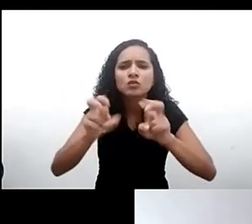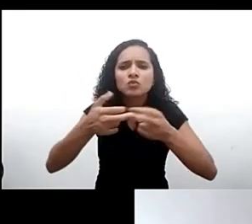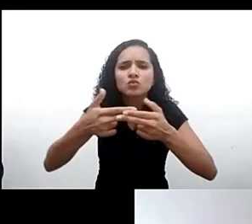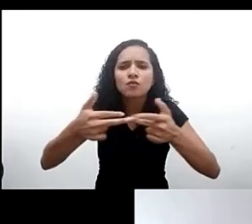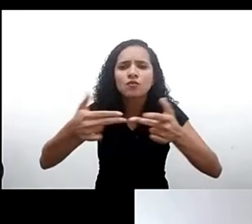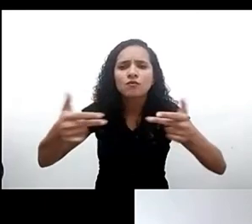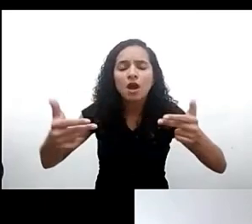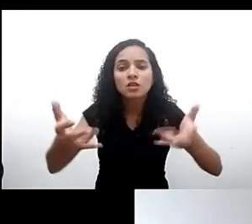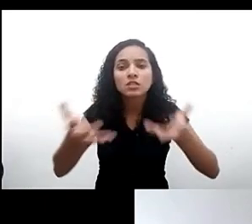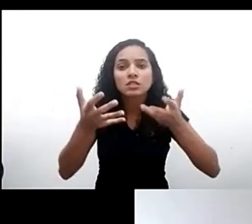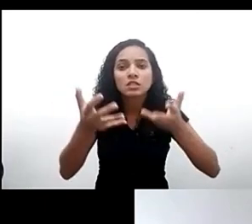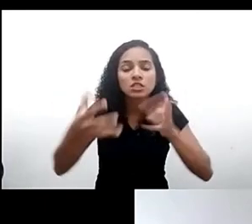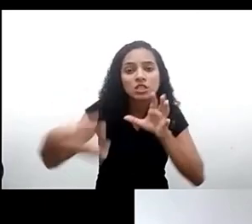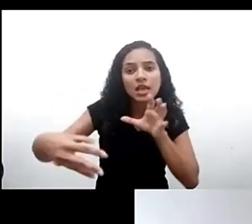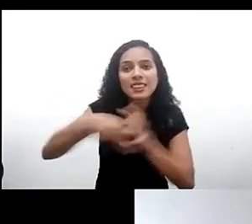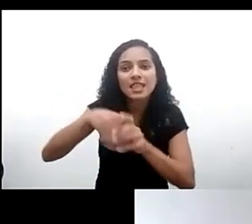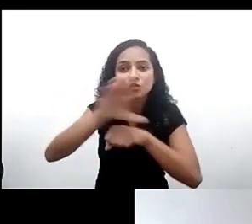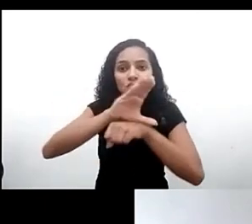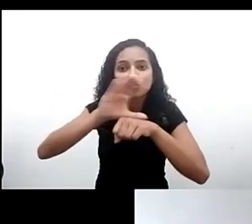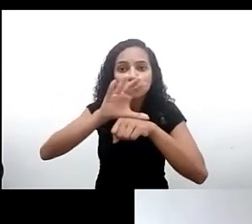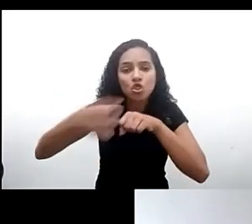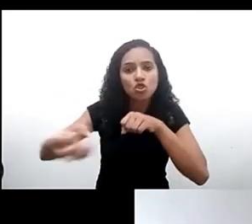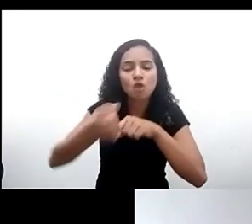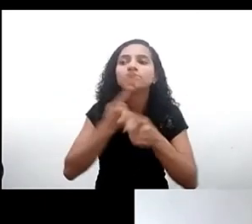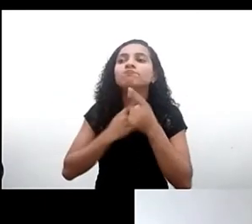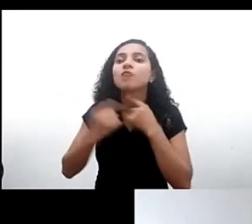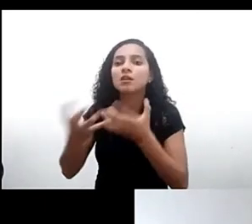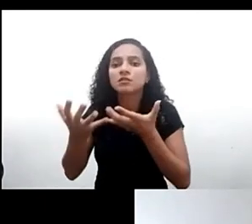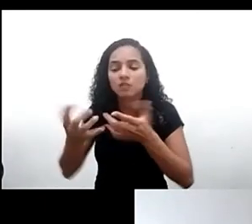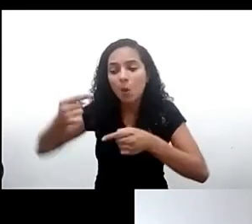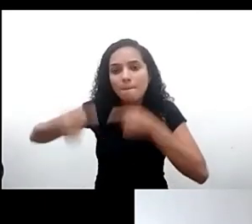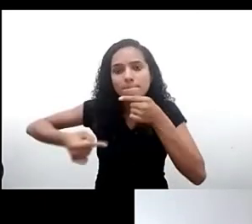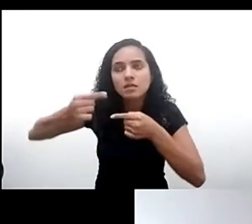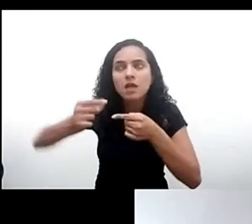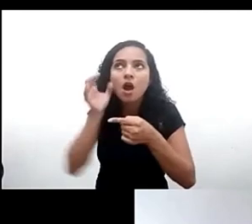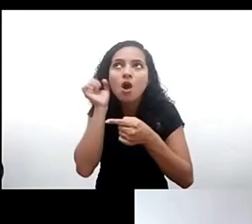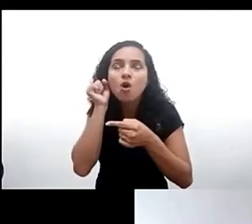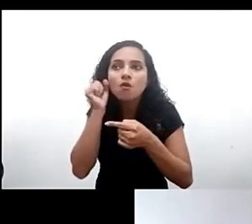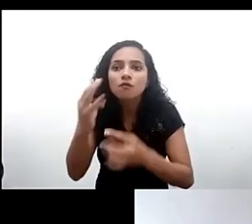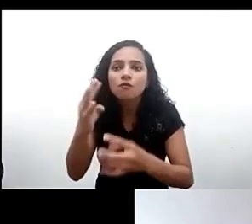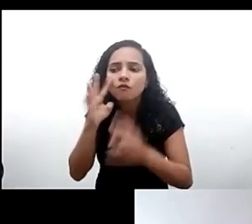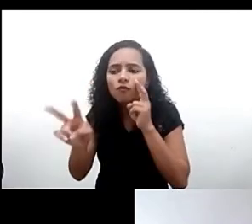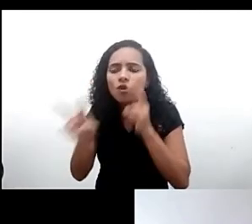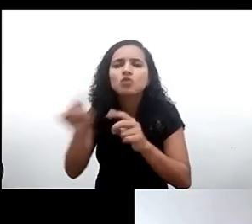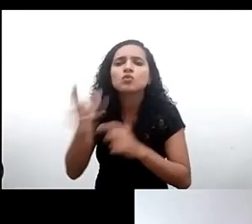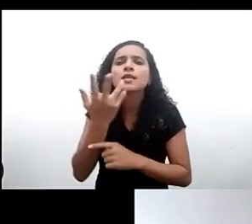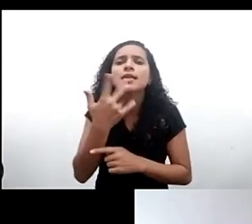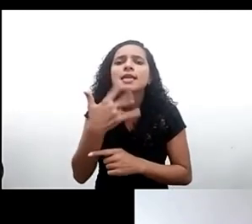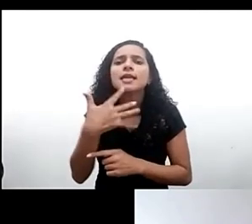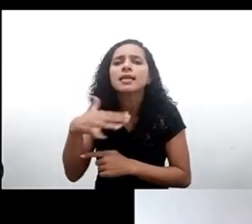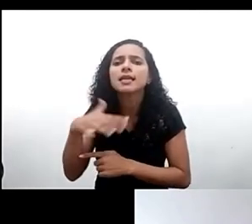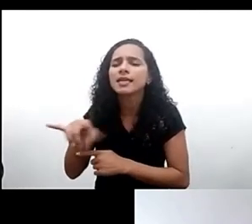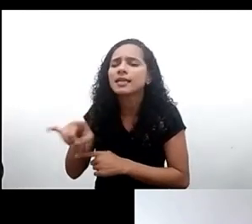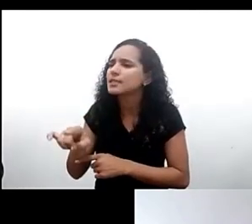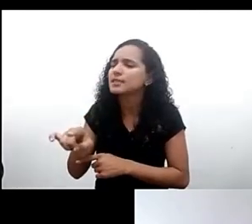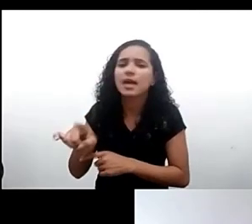estejam na nova constituição e nos debates é muito comum ouvir que a questão das crianças é transversal a todos os